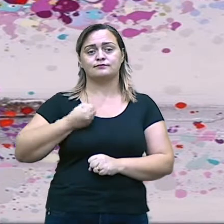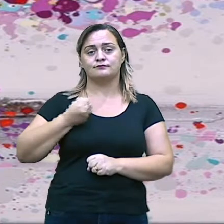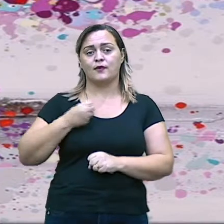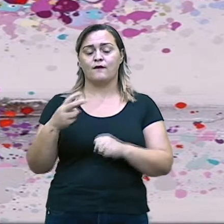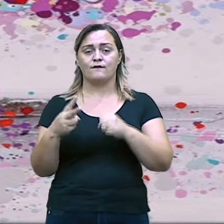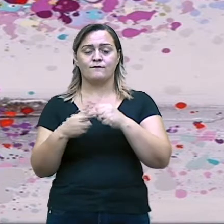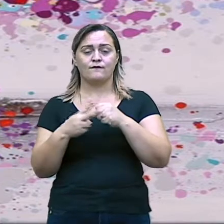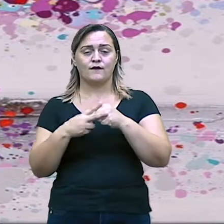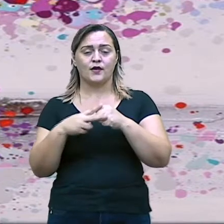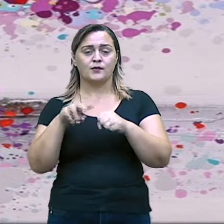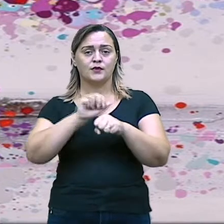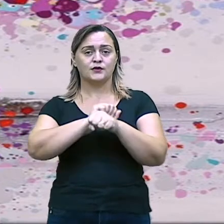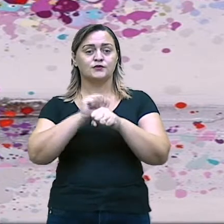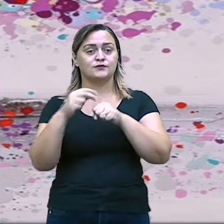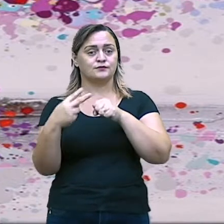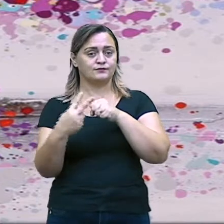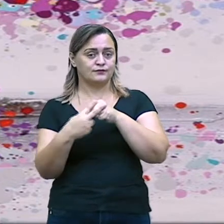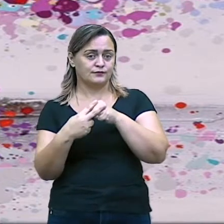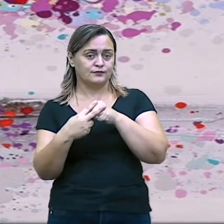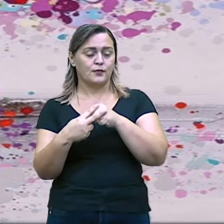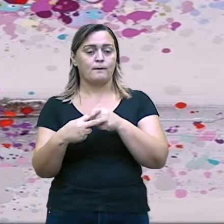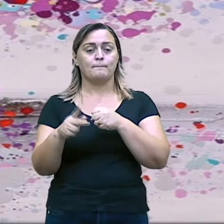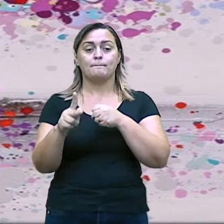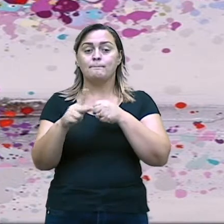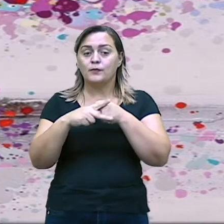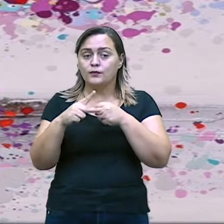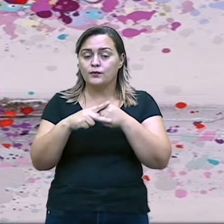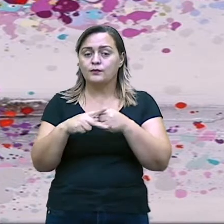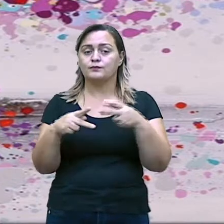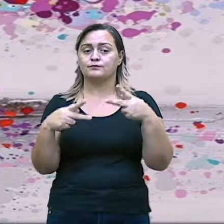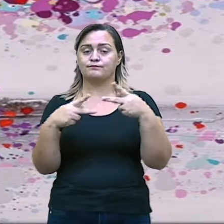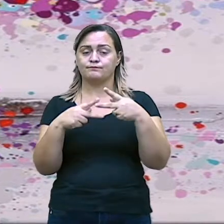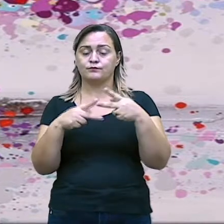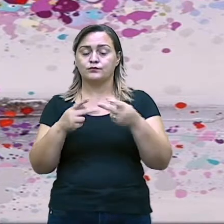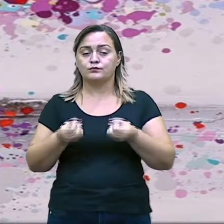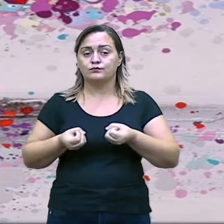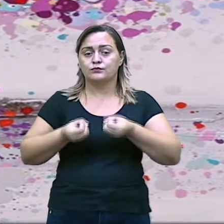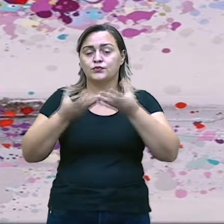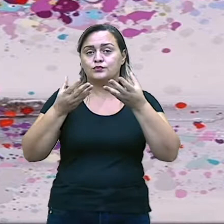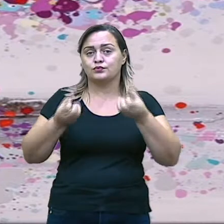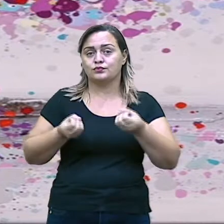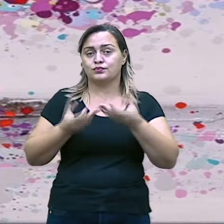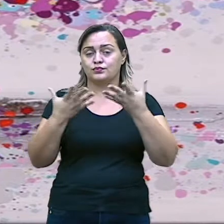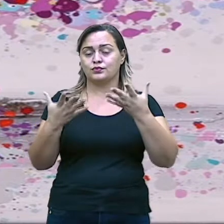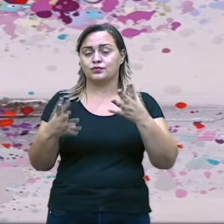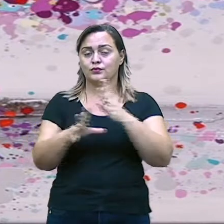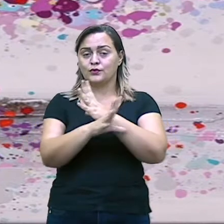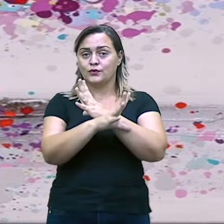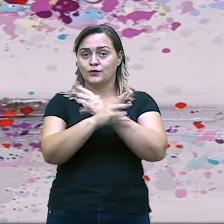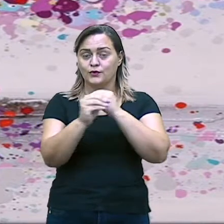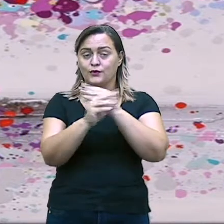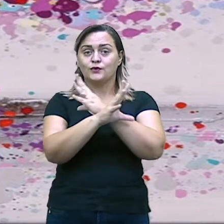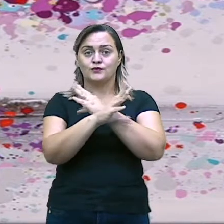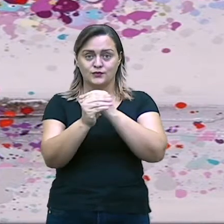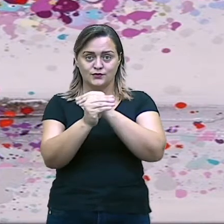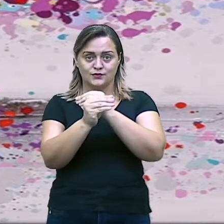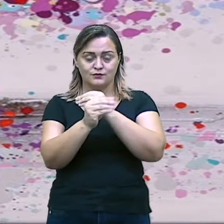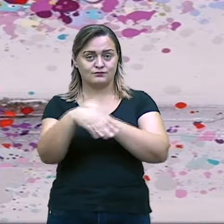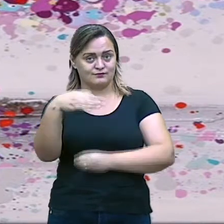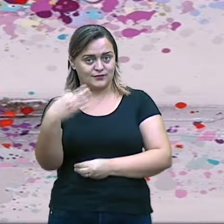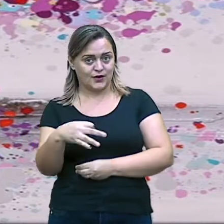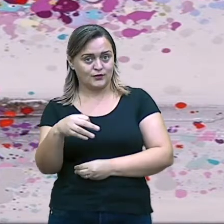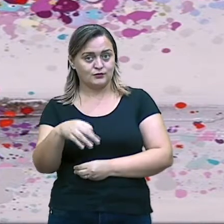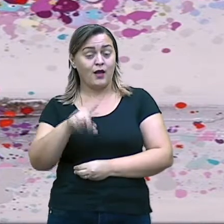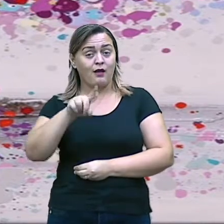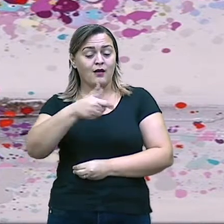advérbio, pronome, preposição, interjeição. Isso! Conjunção, não posso ser da última. Pois bem!